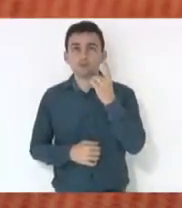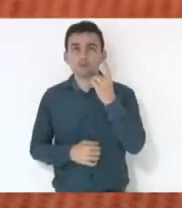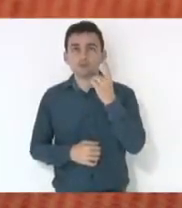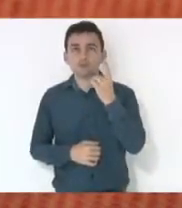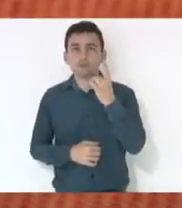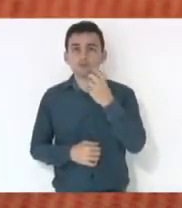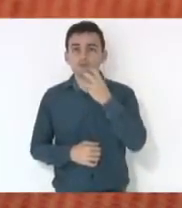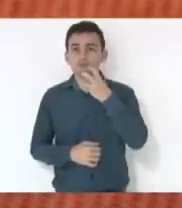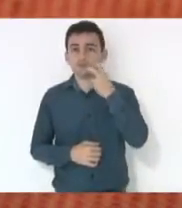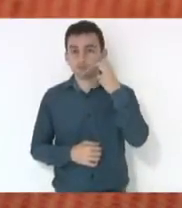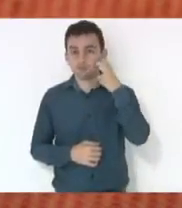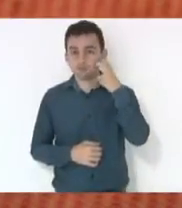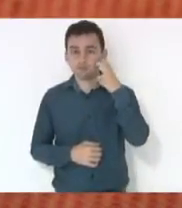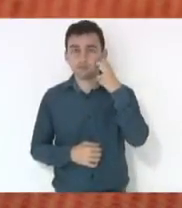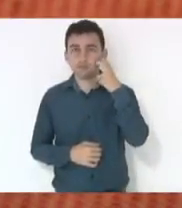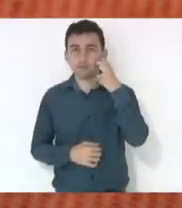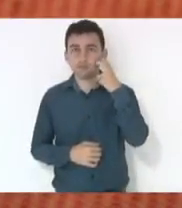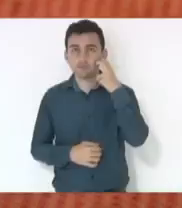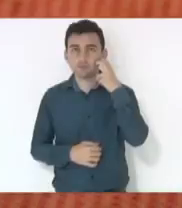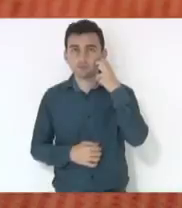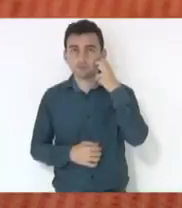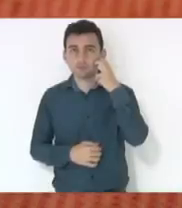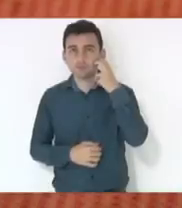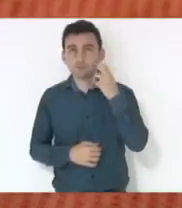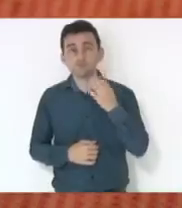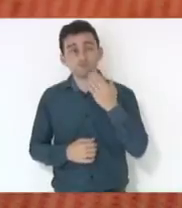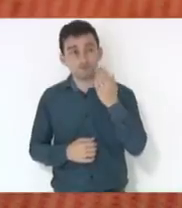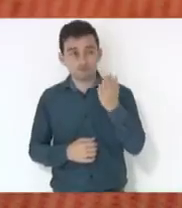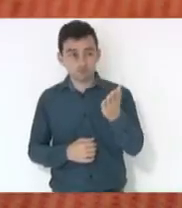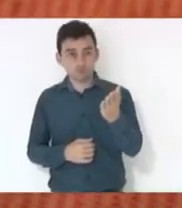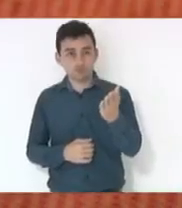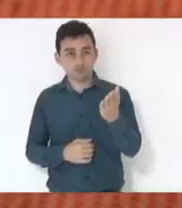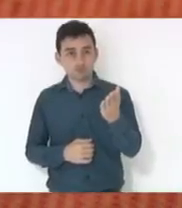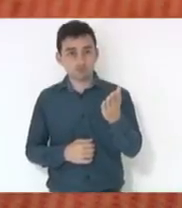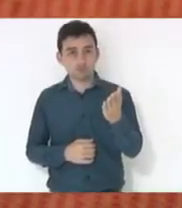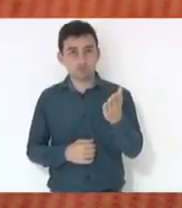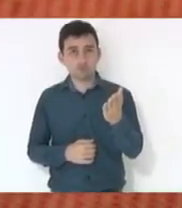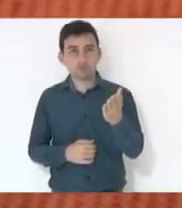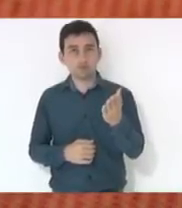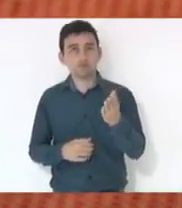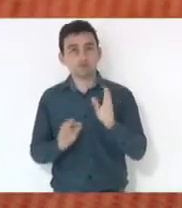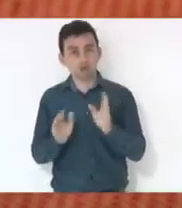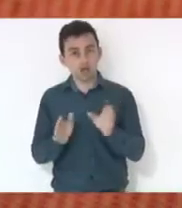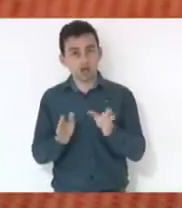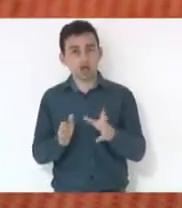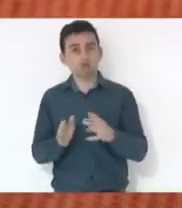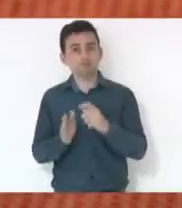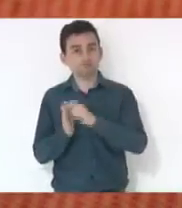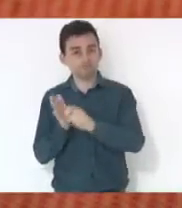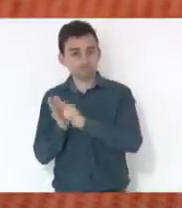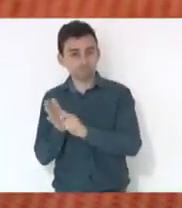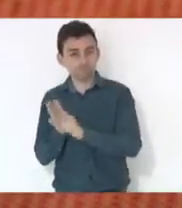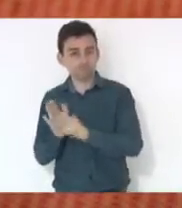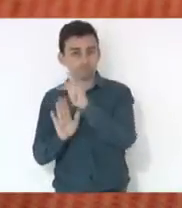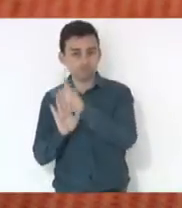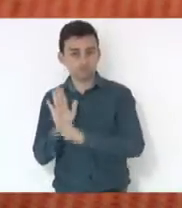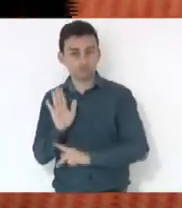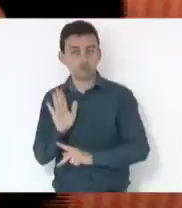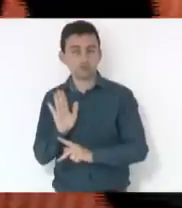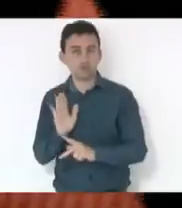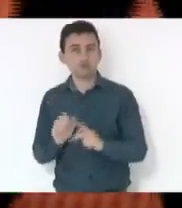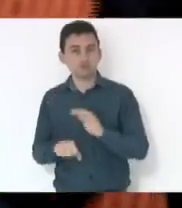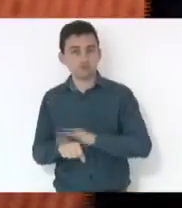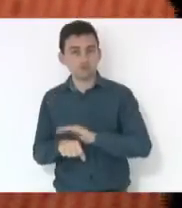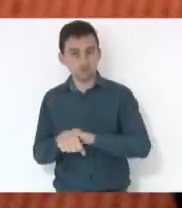Vampiro, com a devida vênia, que vossa excelência como é o autor do projeto e também